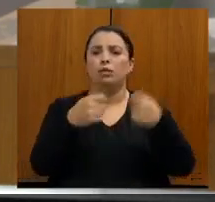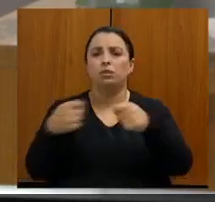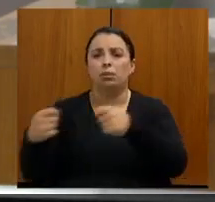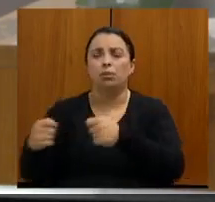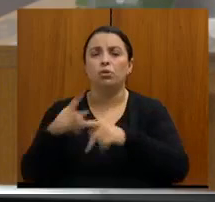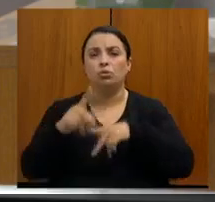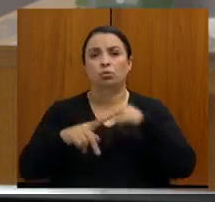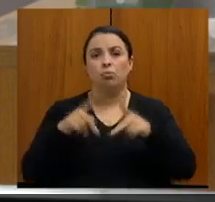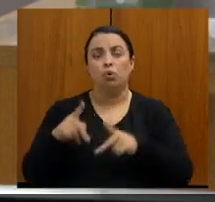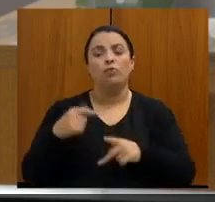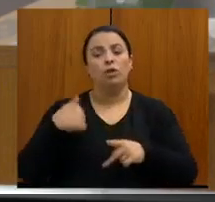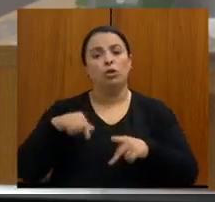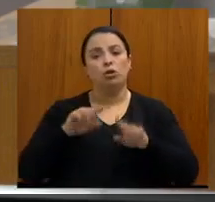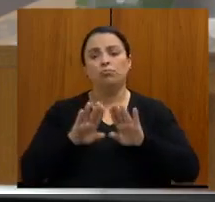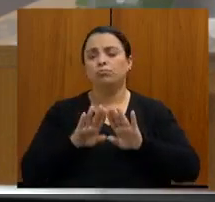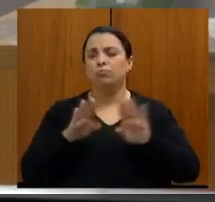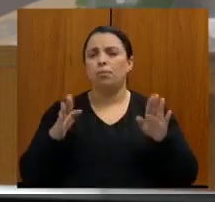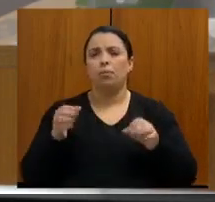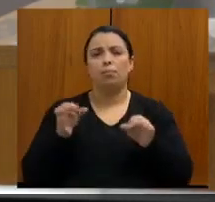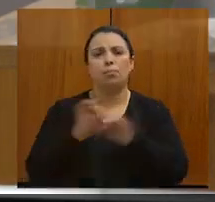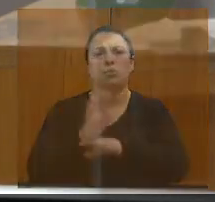portas abertas a todos que precisarem.